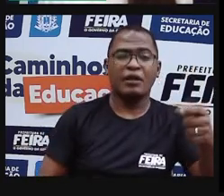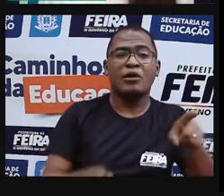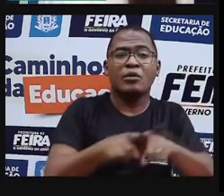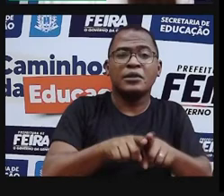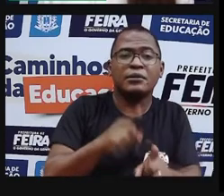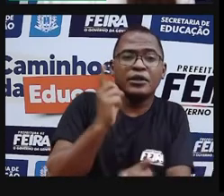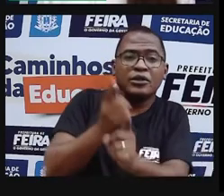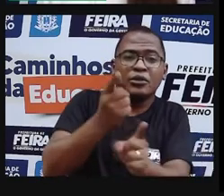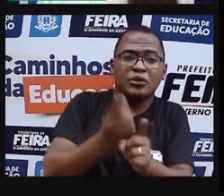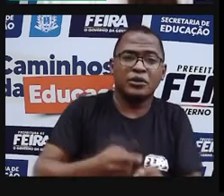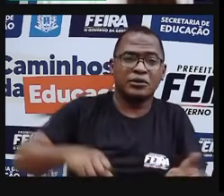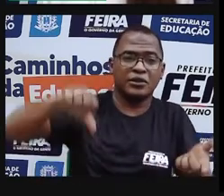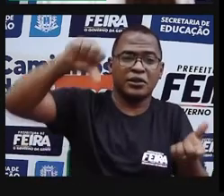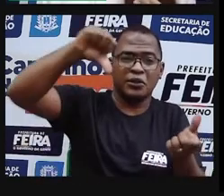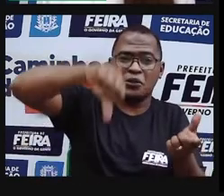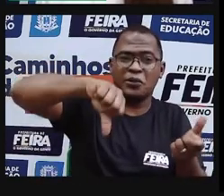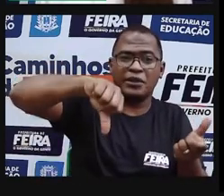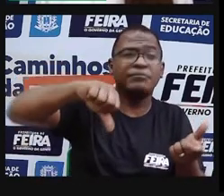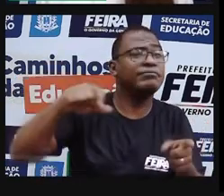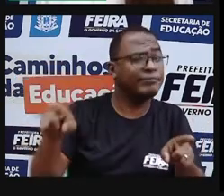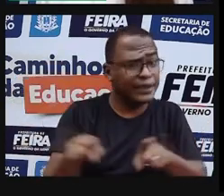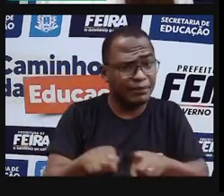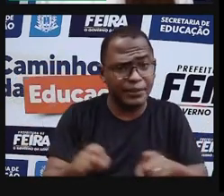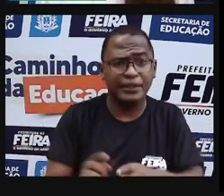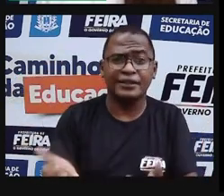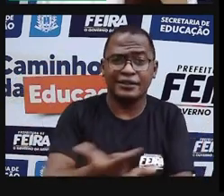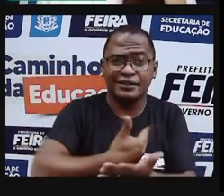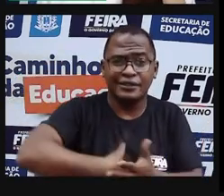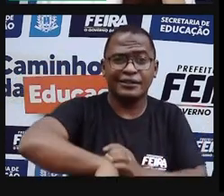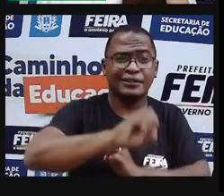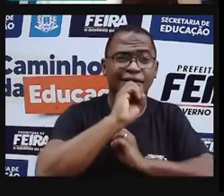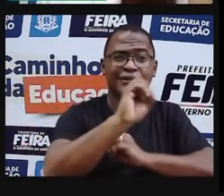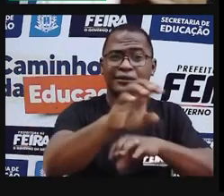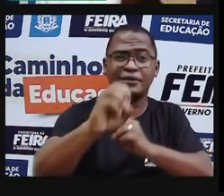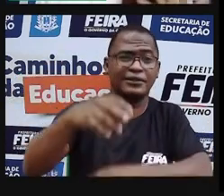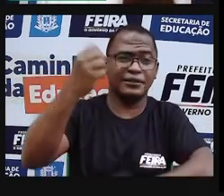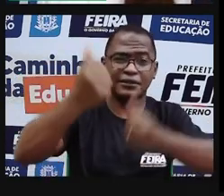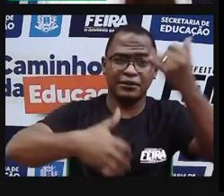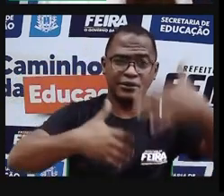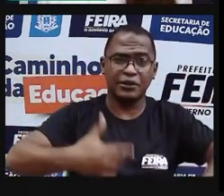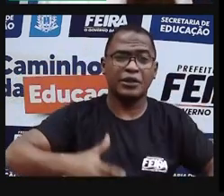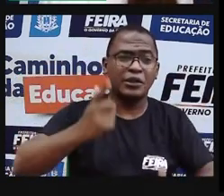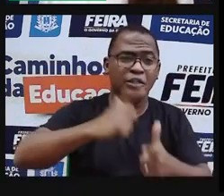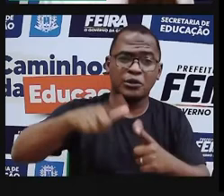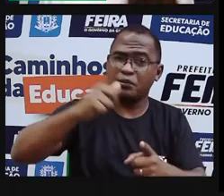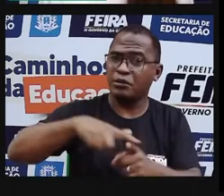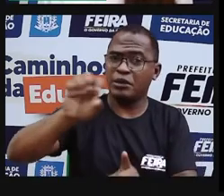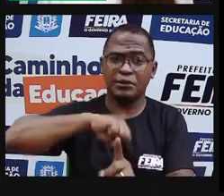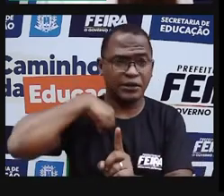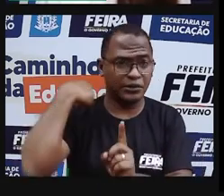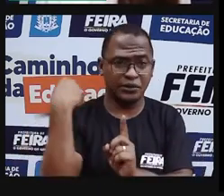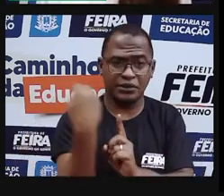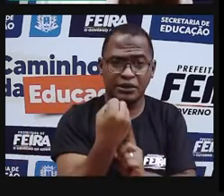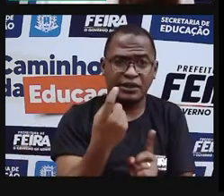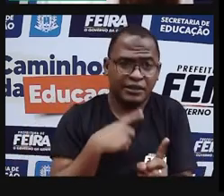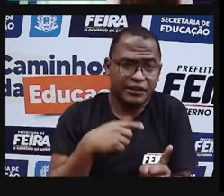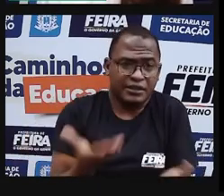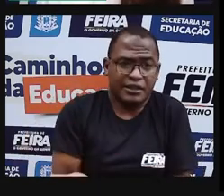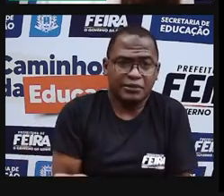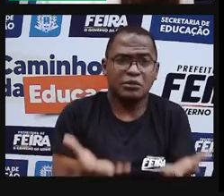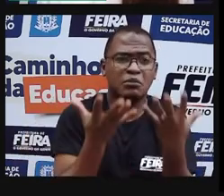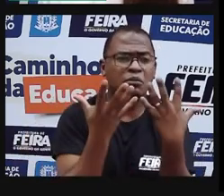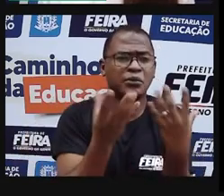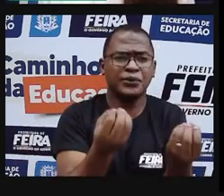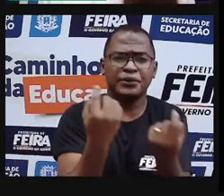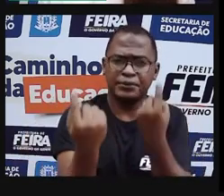povo nordestino, mas também ele mostra, né? Os problemas sociais que nós temos, infelizmente, né?